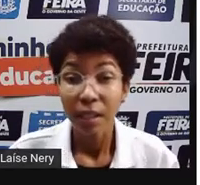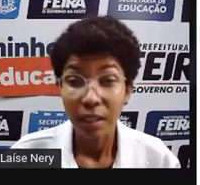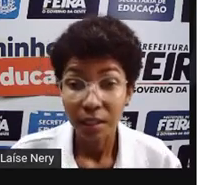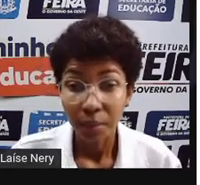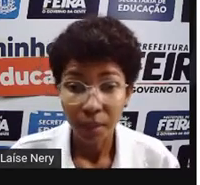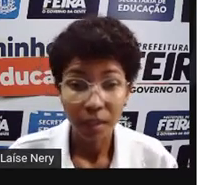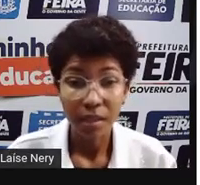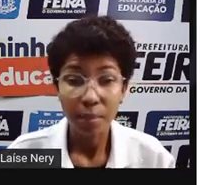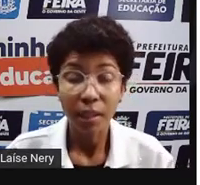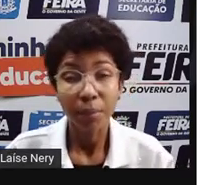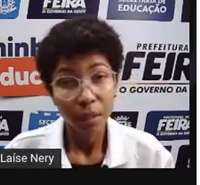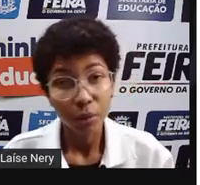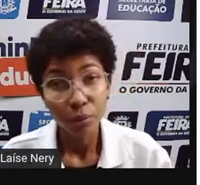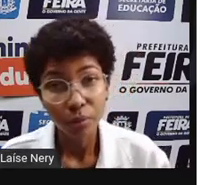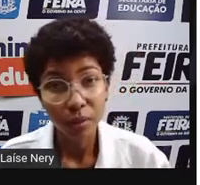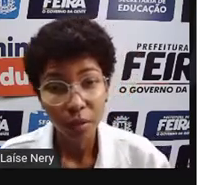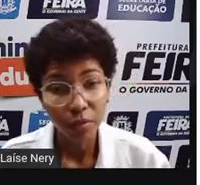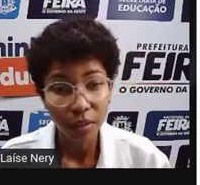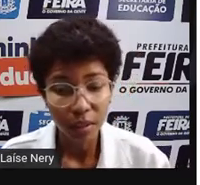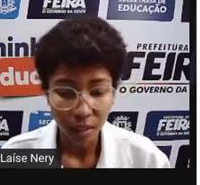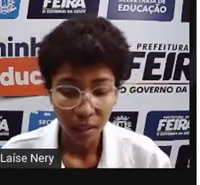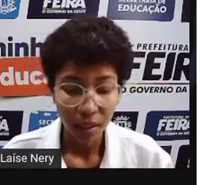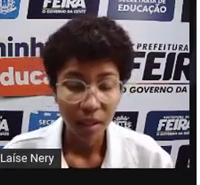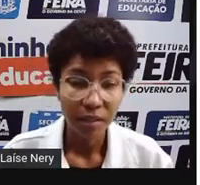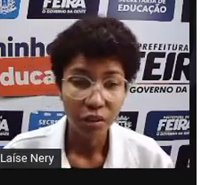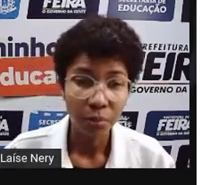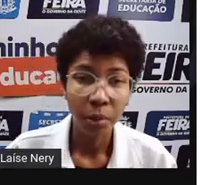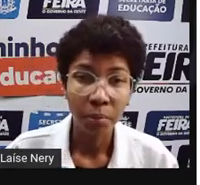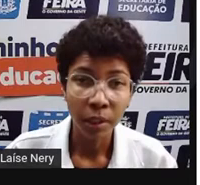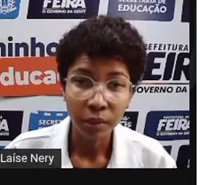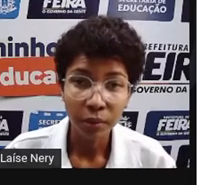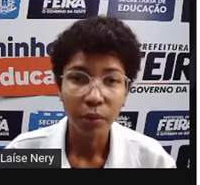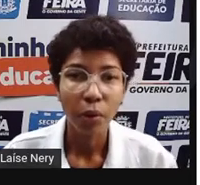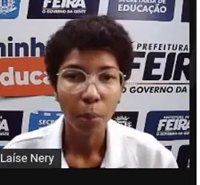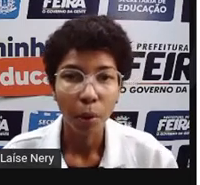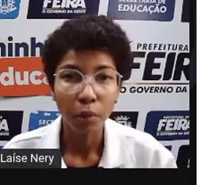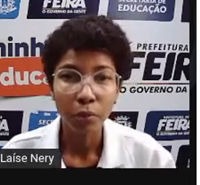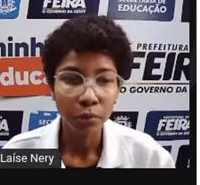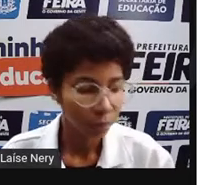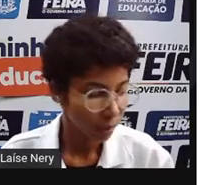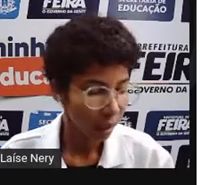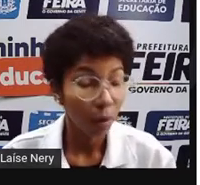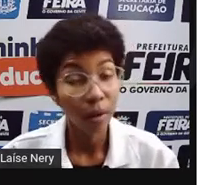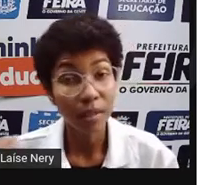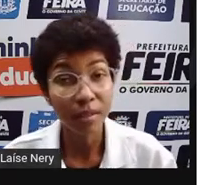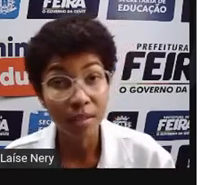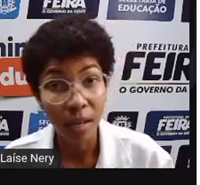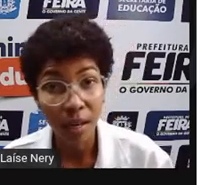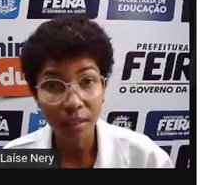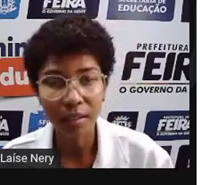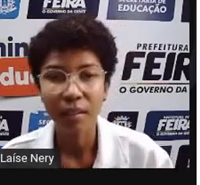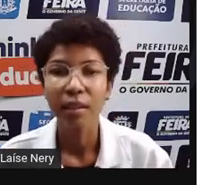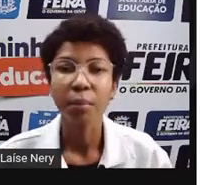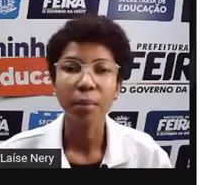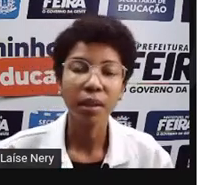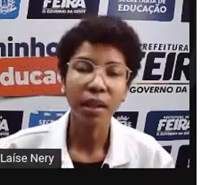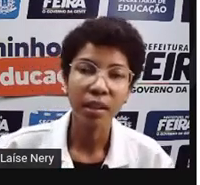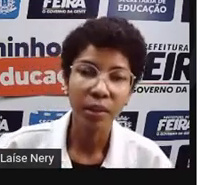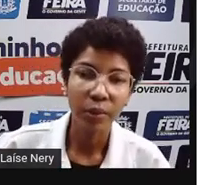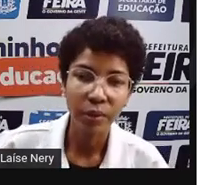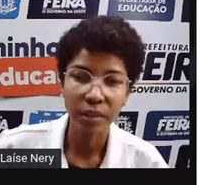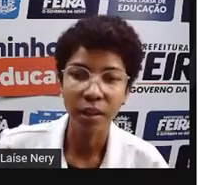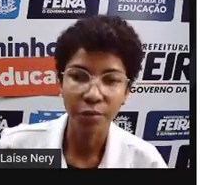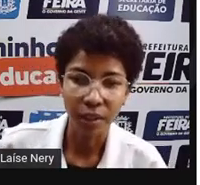E também é saber que para tudo na vida existe um momento oportuno, tem a hora certa para